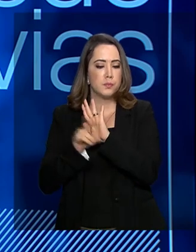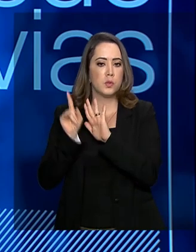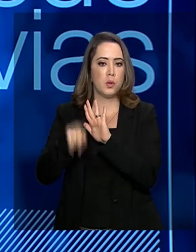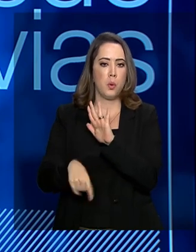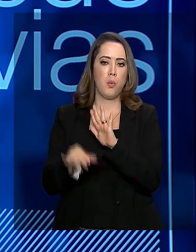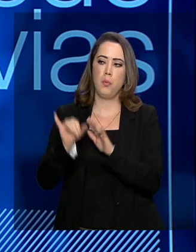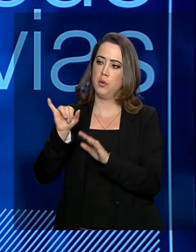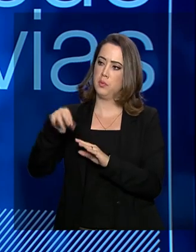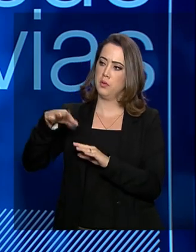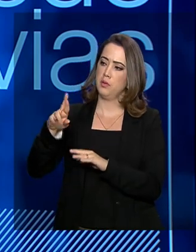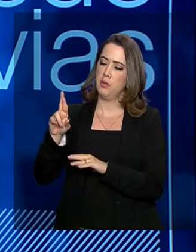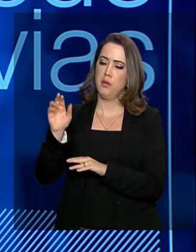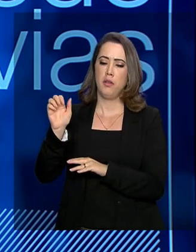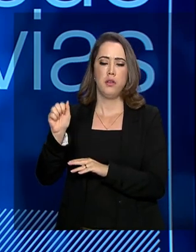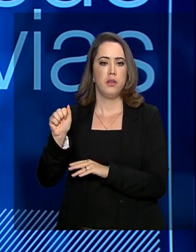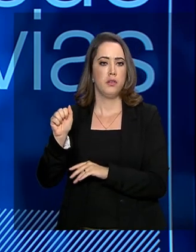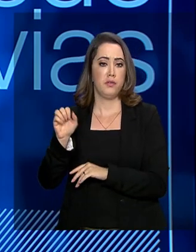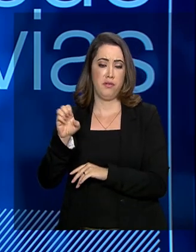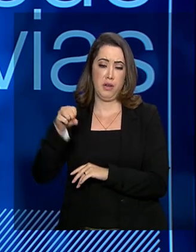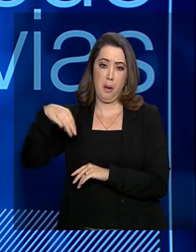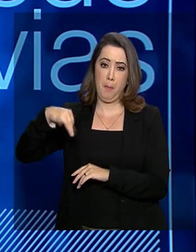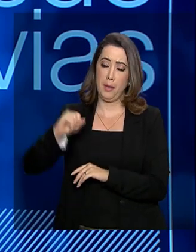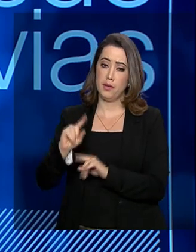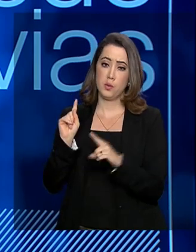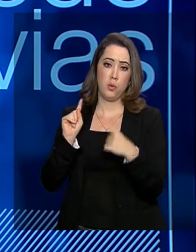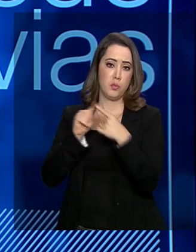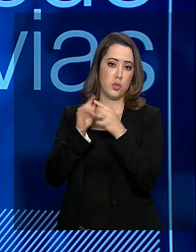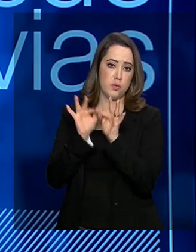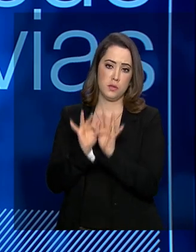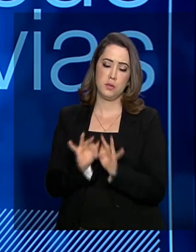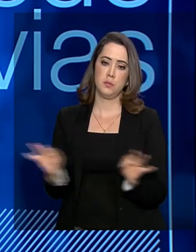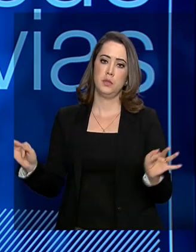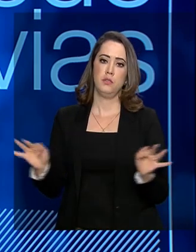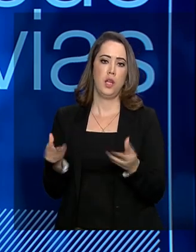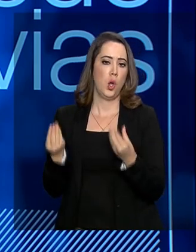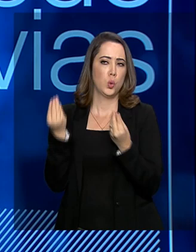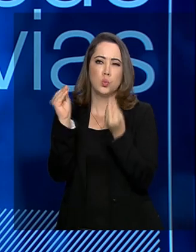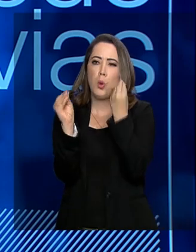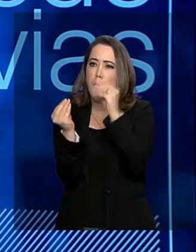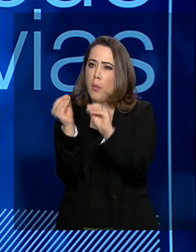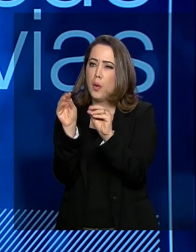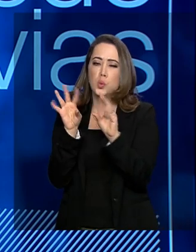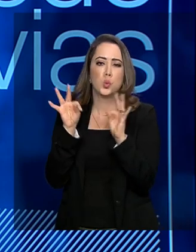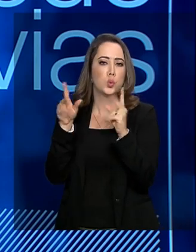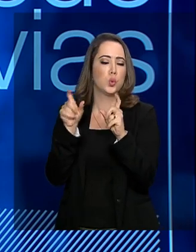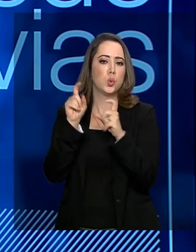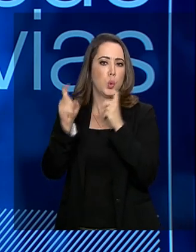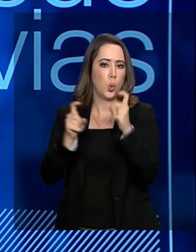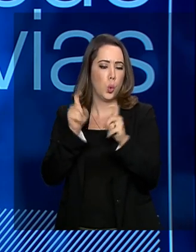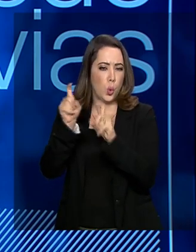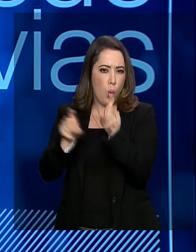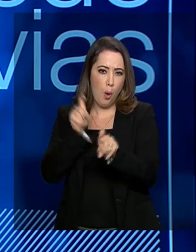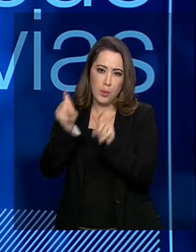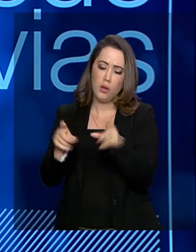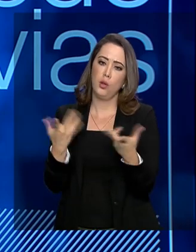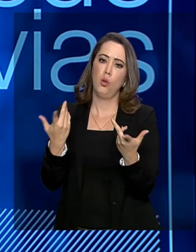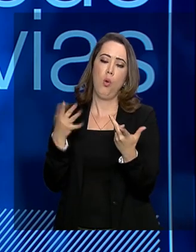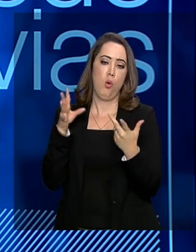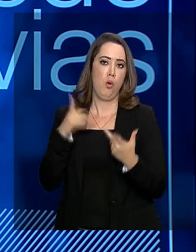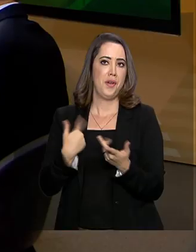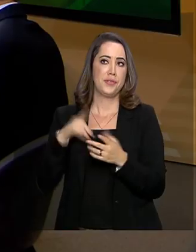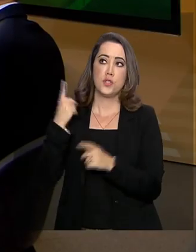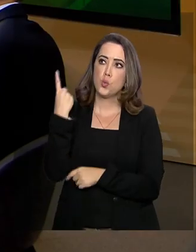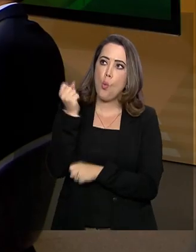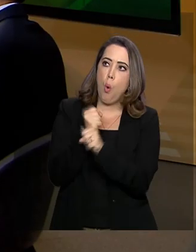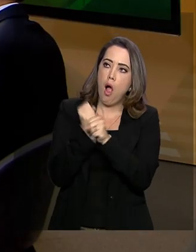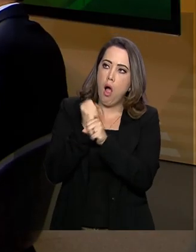InfraMais, que tem o objetivo de desburocratizar, de digitalizar os nossos serviços públicos, fazer com que rotinas que às vezes demoram um ano,